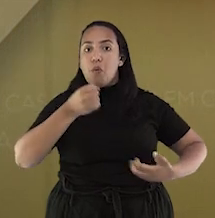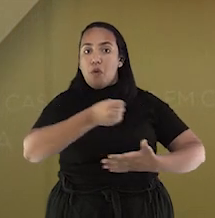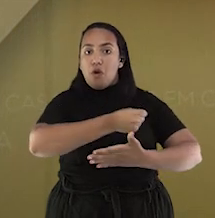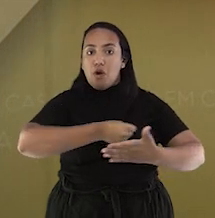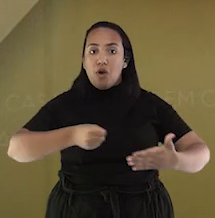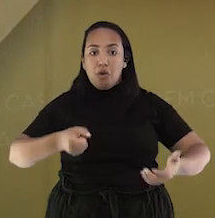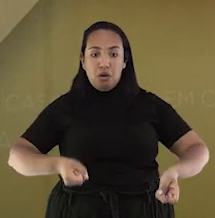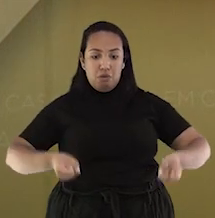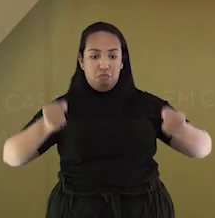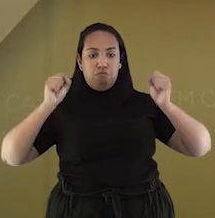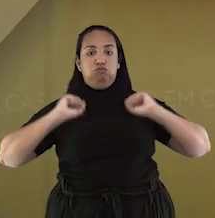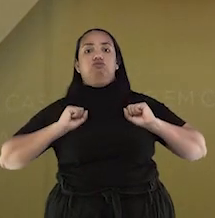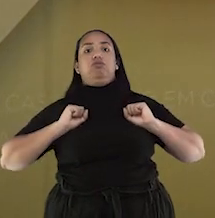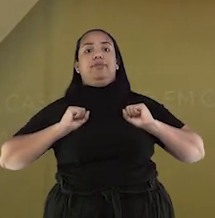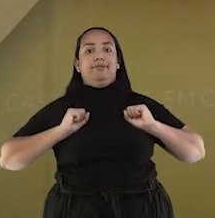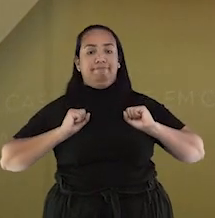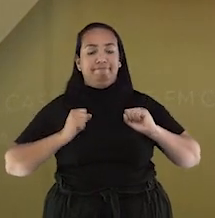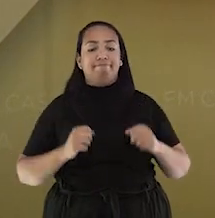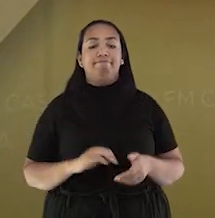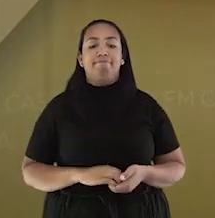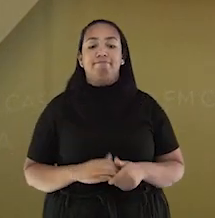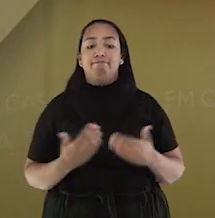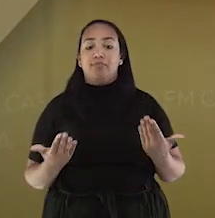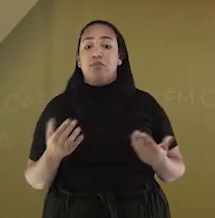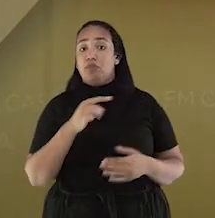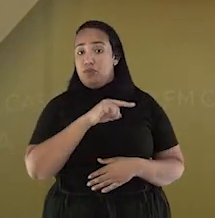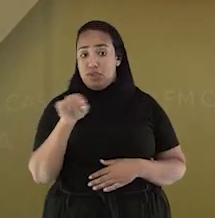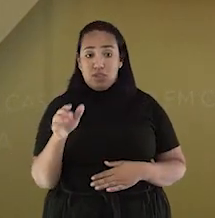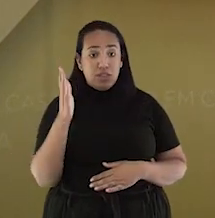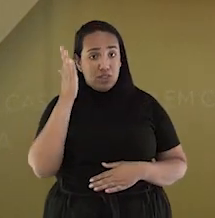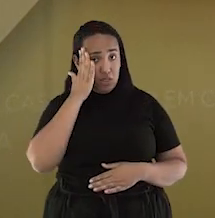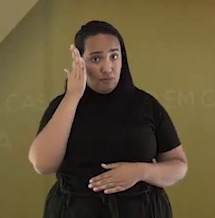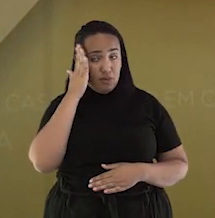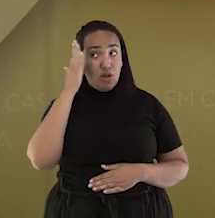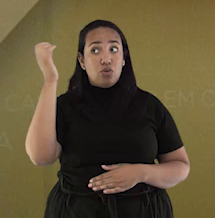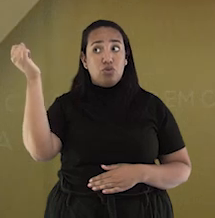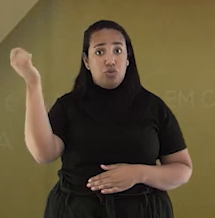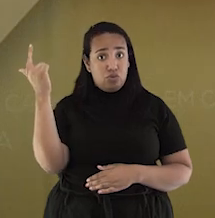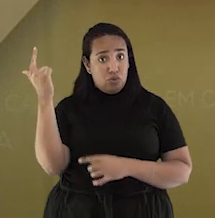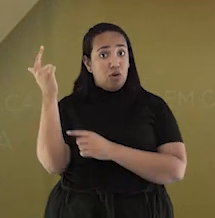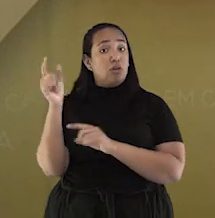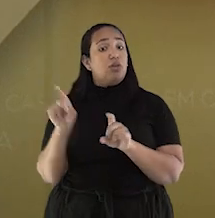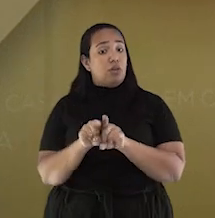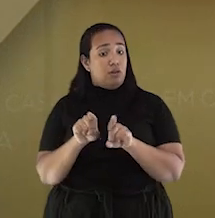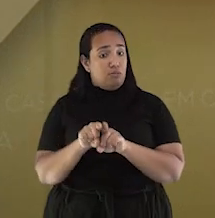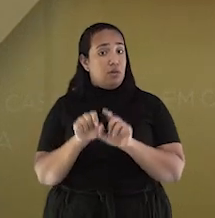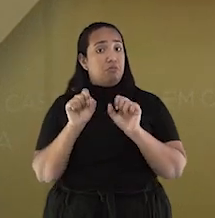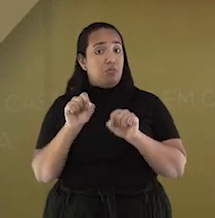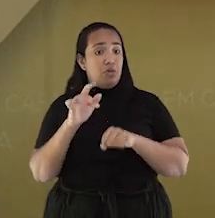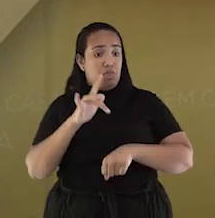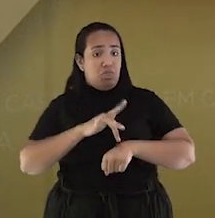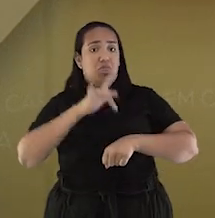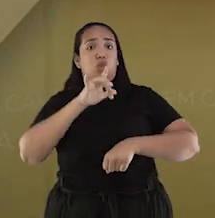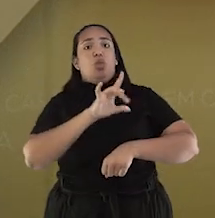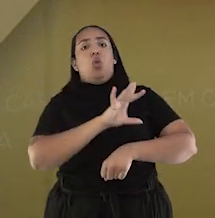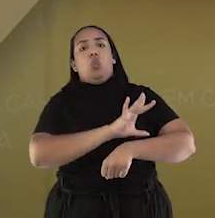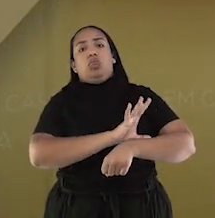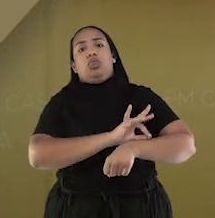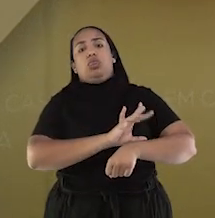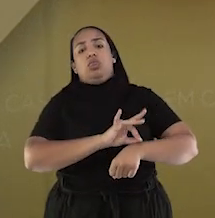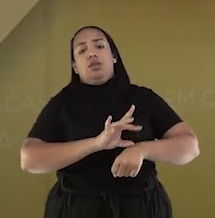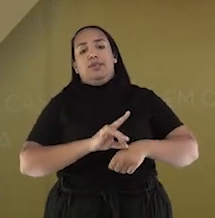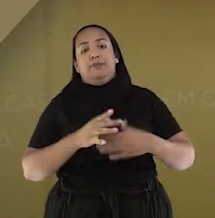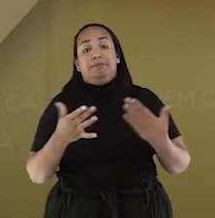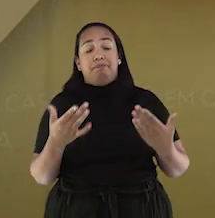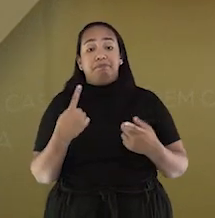E você sabia que o sol pode causar queimaduras? E o sol é uma grande